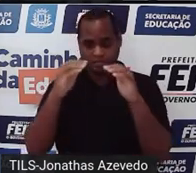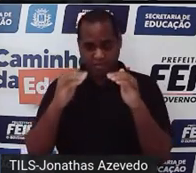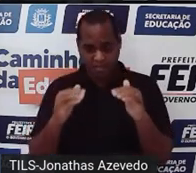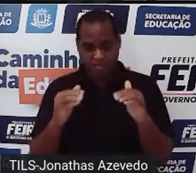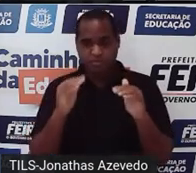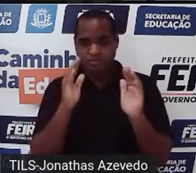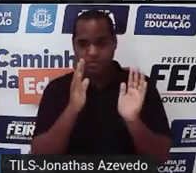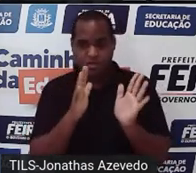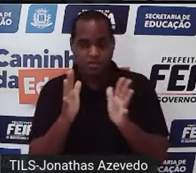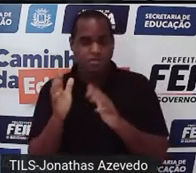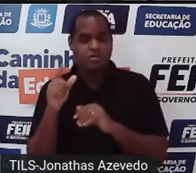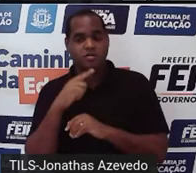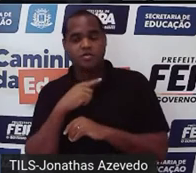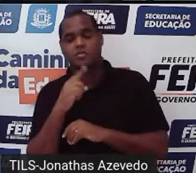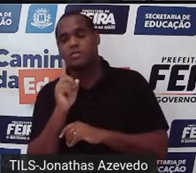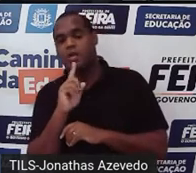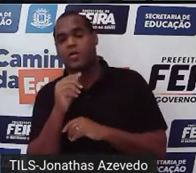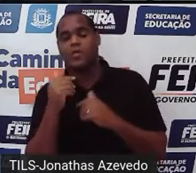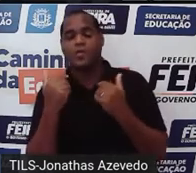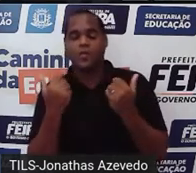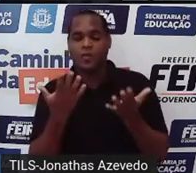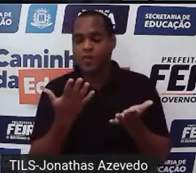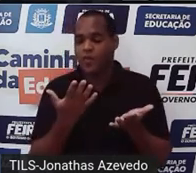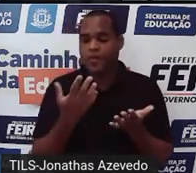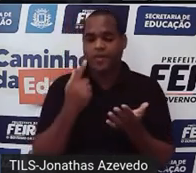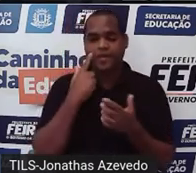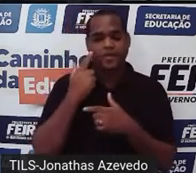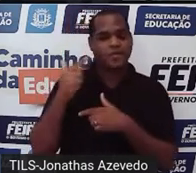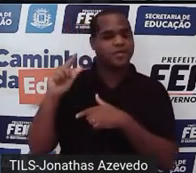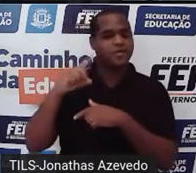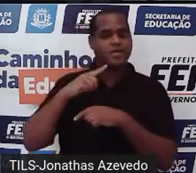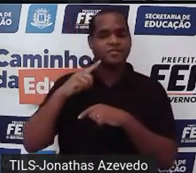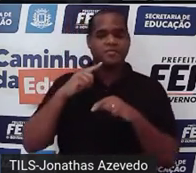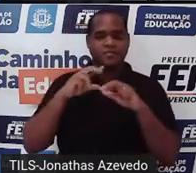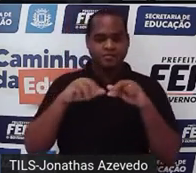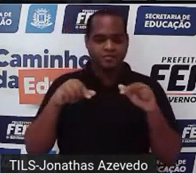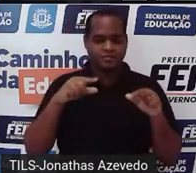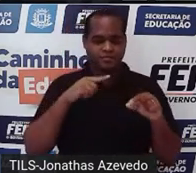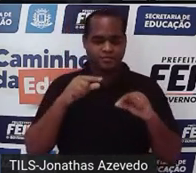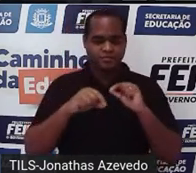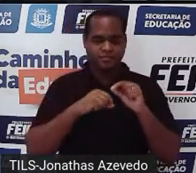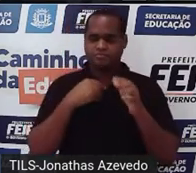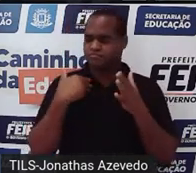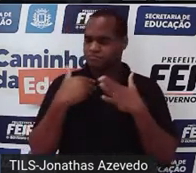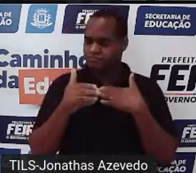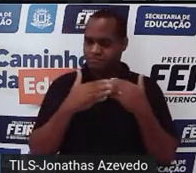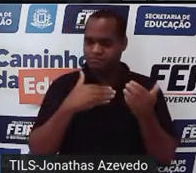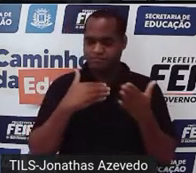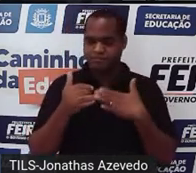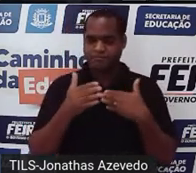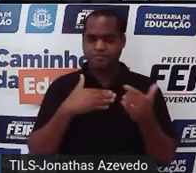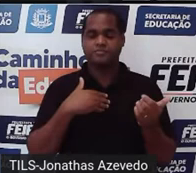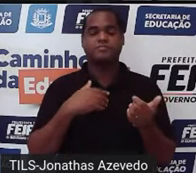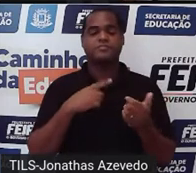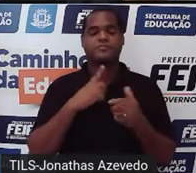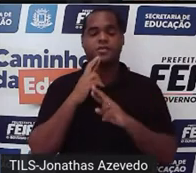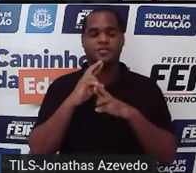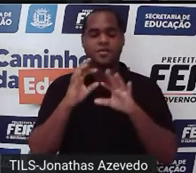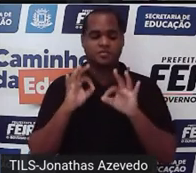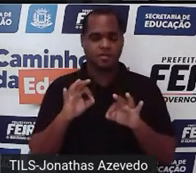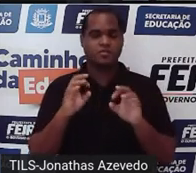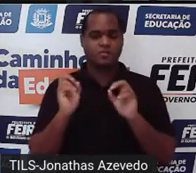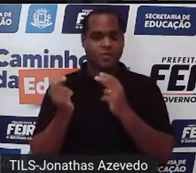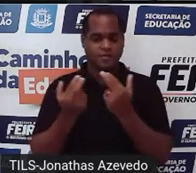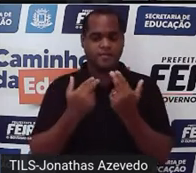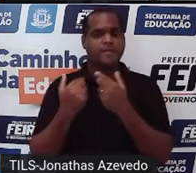que eu grifei, ou na outra de cima. Tanto faz, você vai achar o mesmo resultado. Eu vou pegar